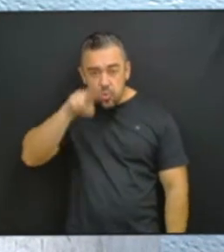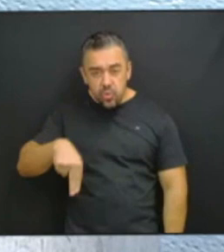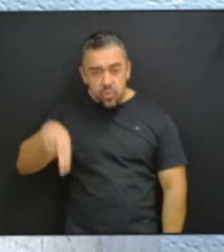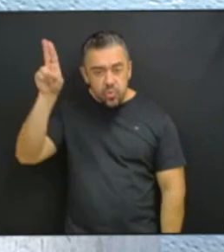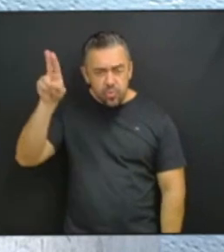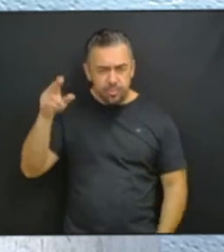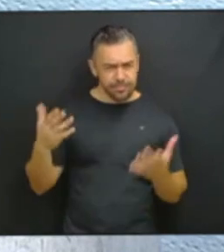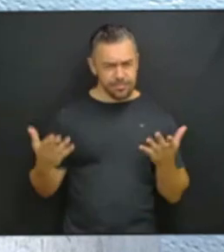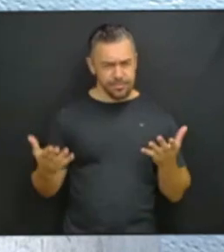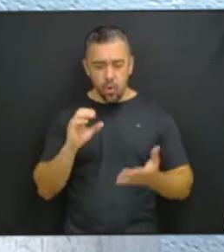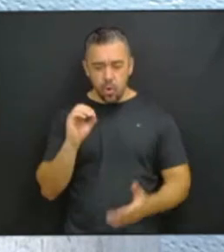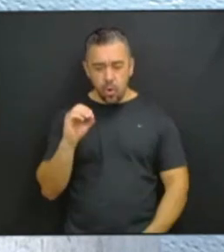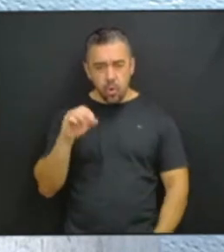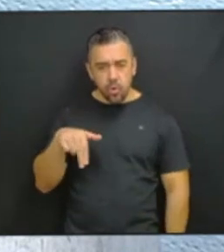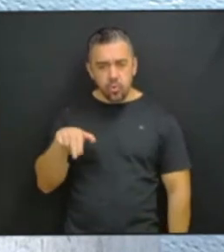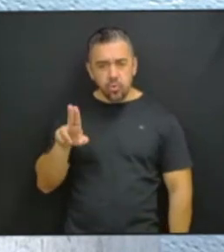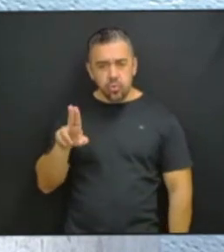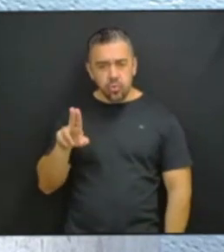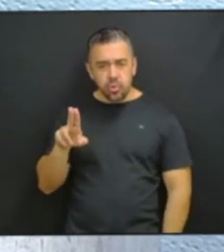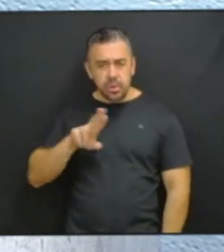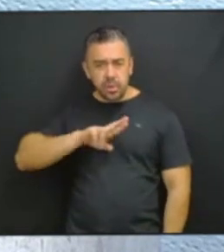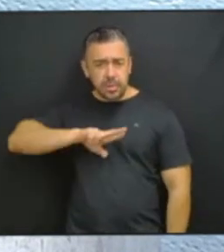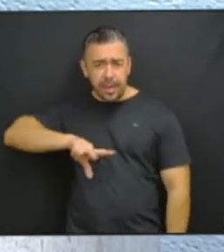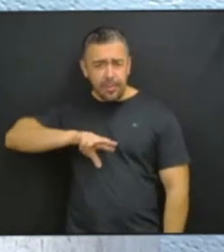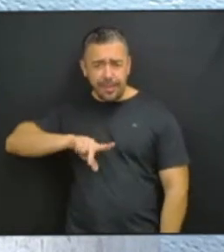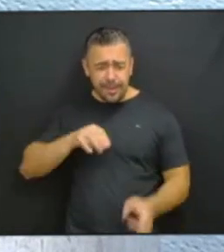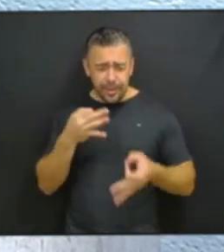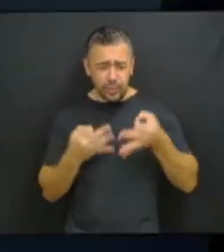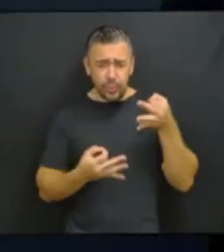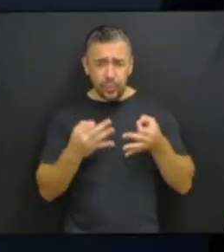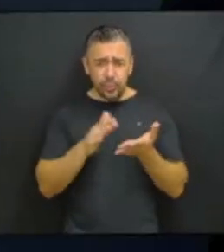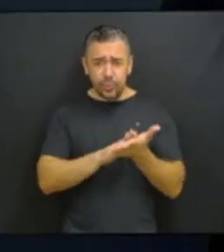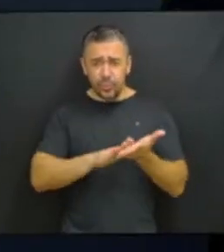A ONU, sequer órgão jurisdicional é.